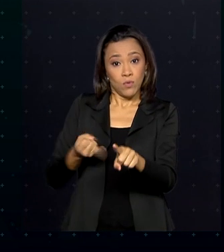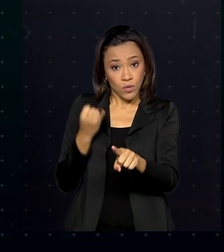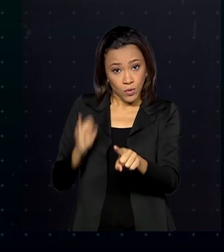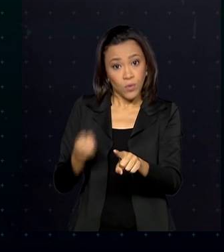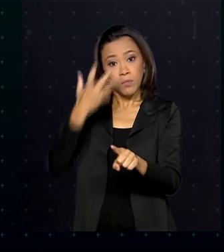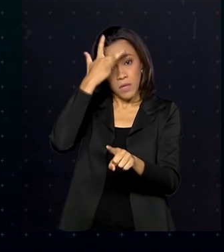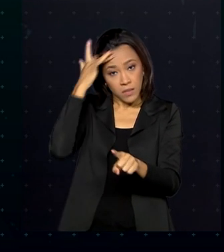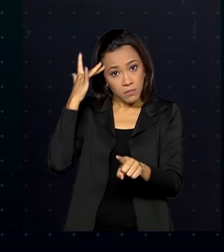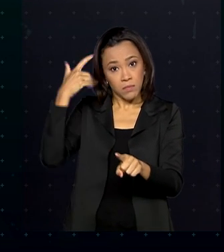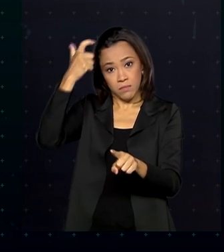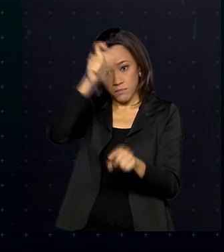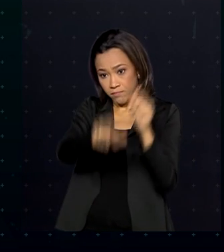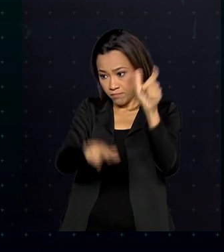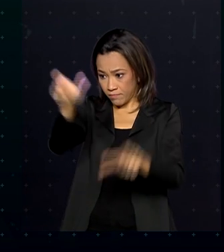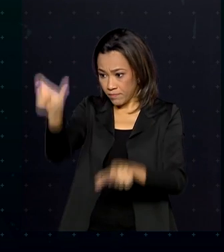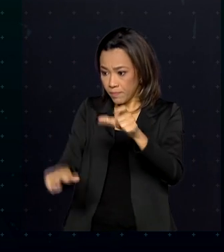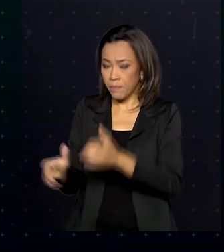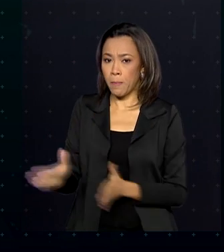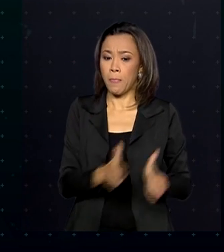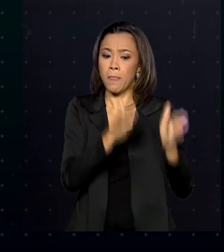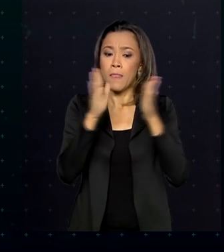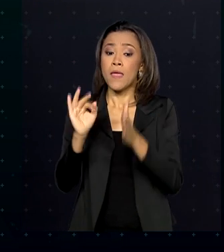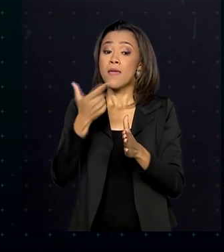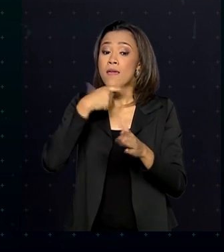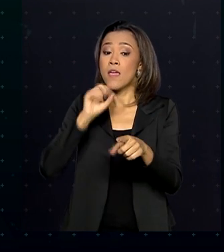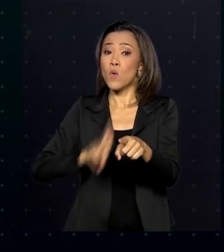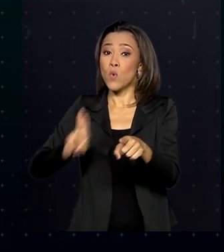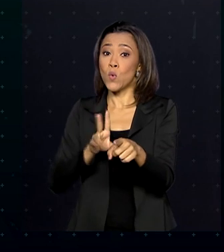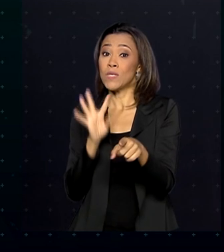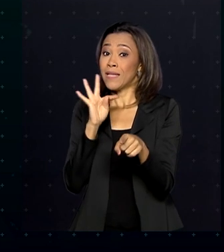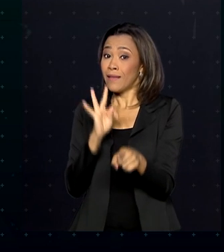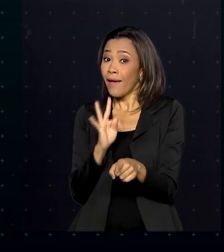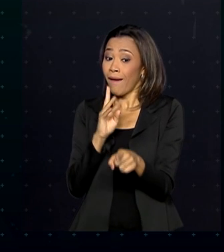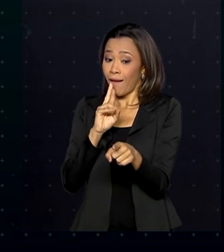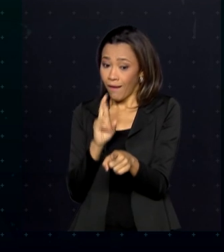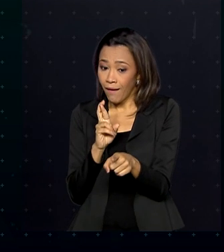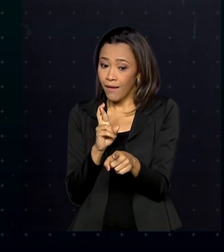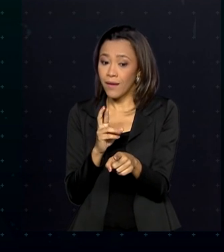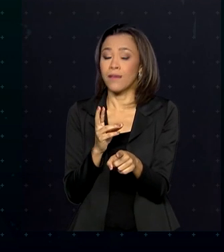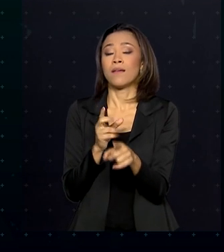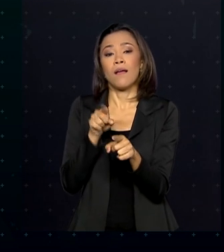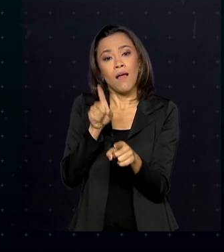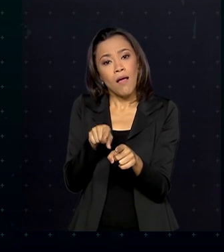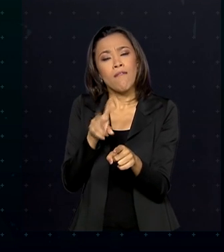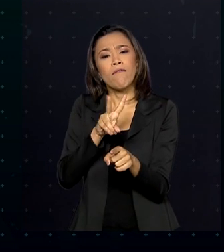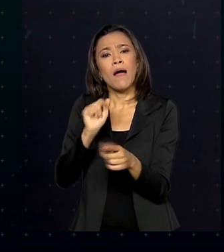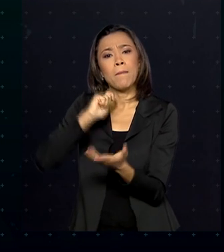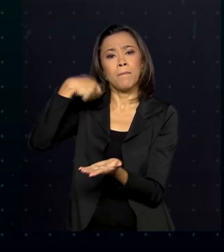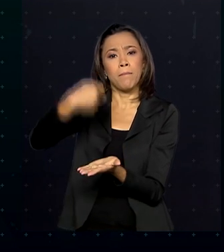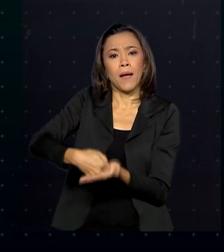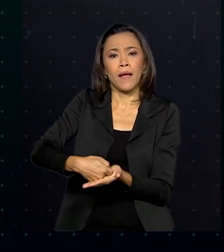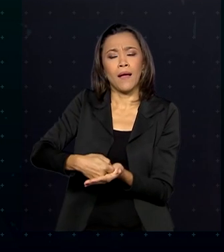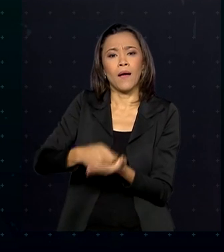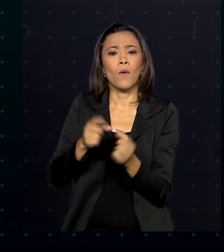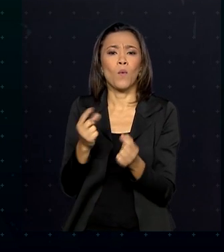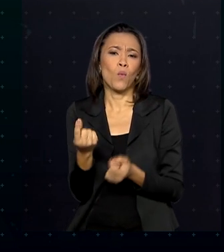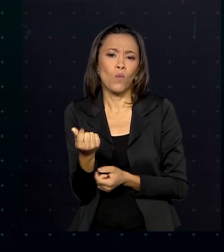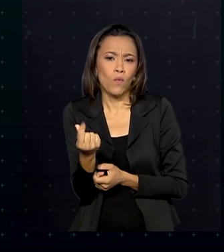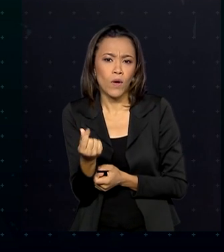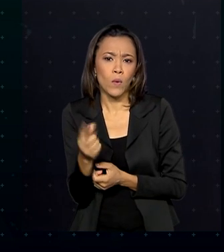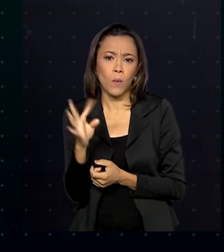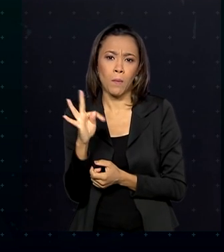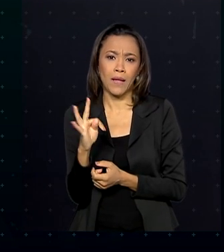físicas. Quem usa a ATR como indexador do contrato habitacional irá pagar a taxa referencial